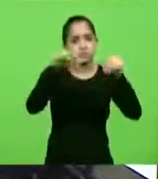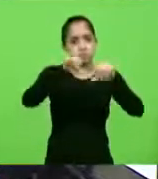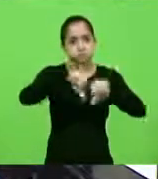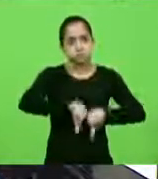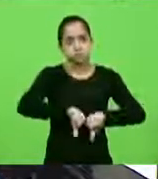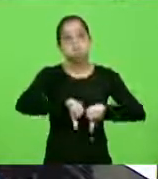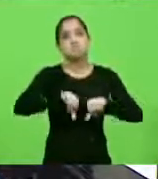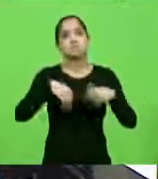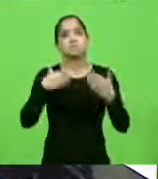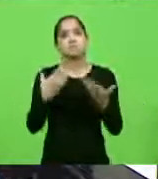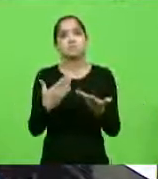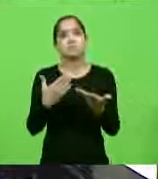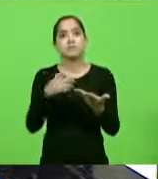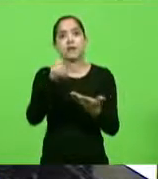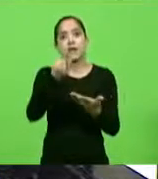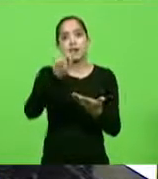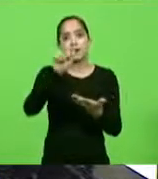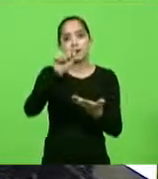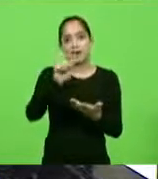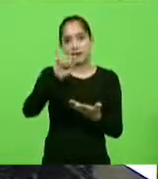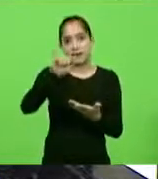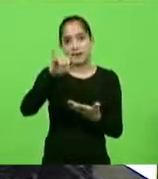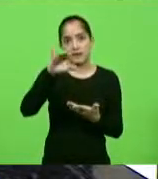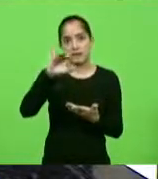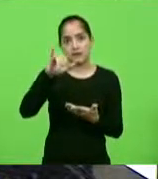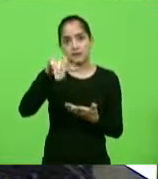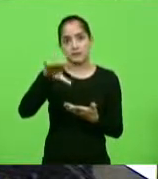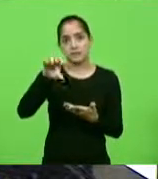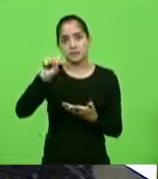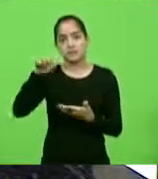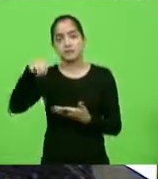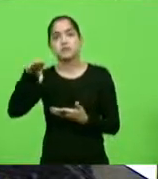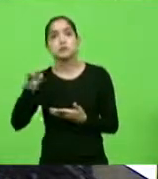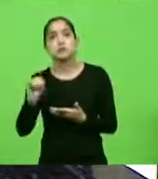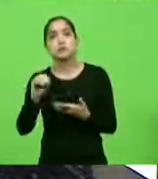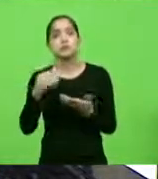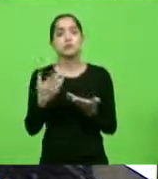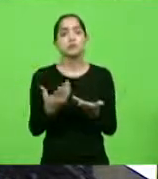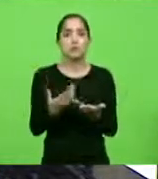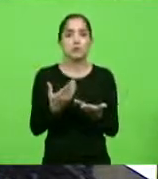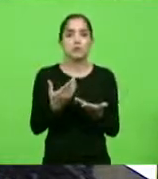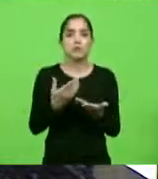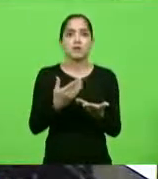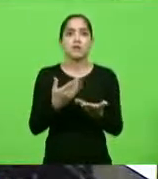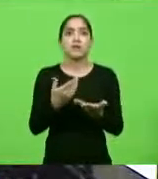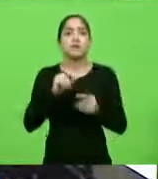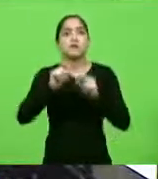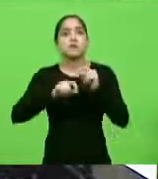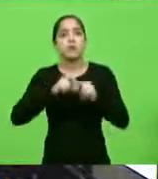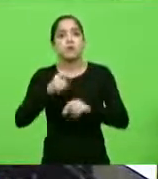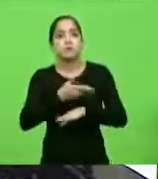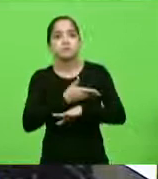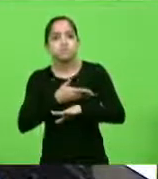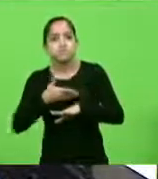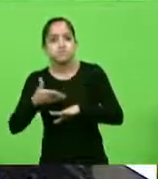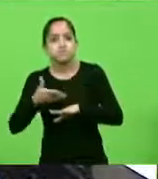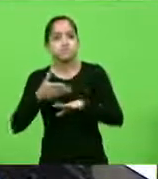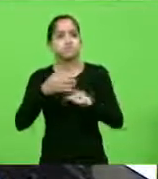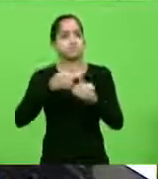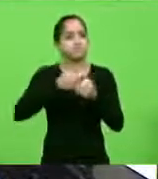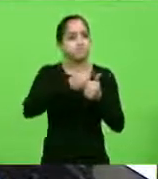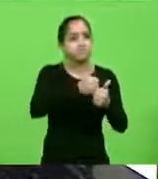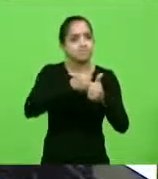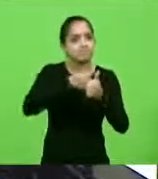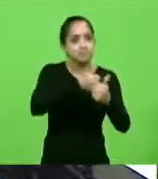laicismo, de Estado laico. E assim, se justificam moralmente atos de perseguição